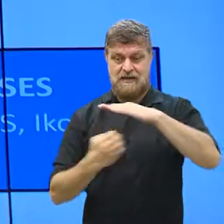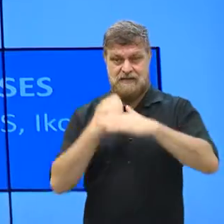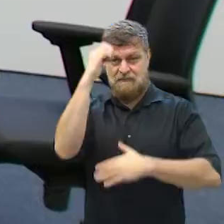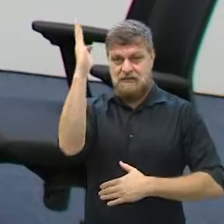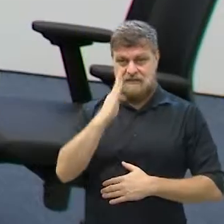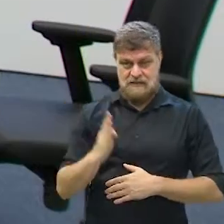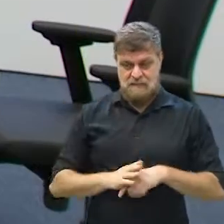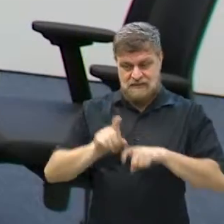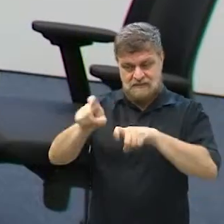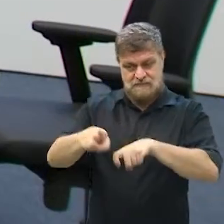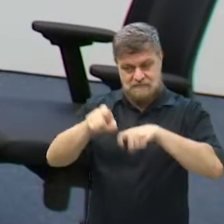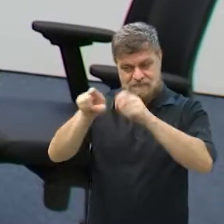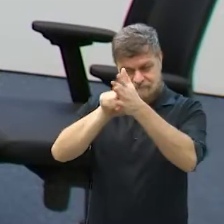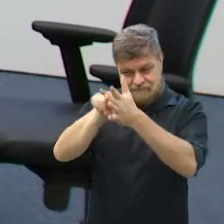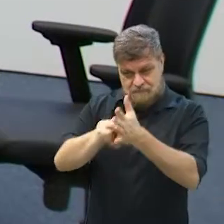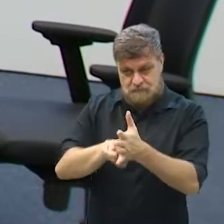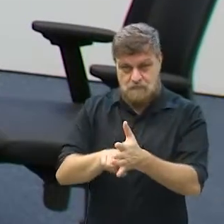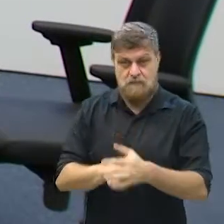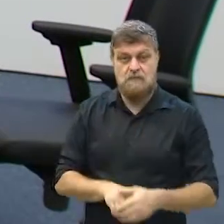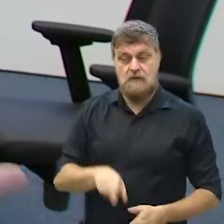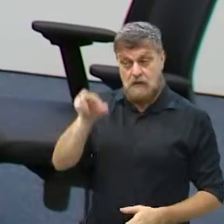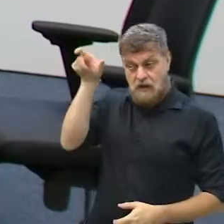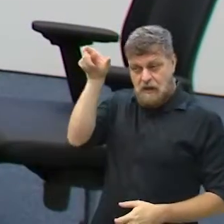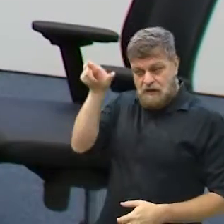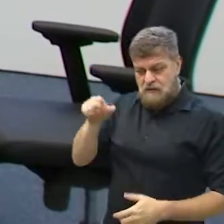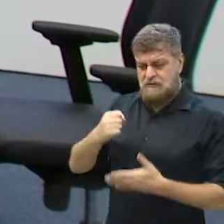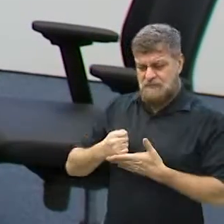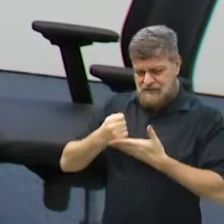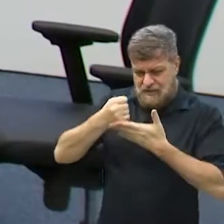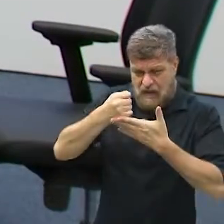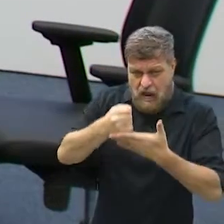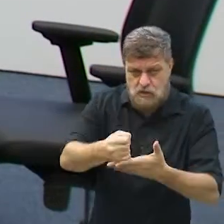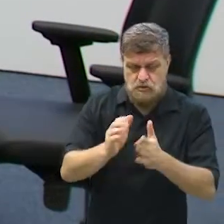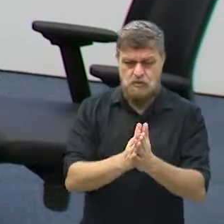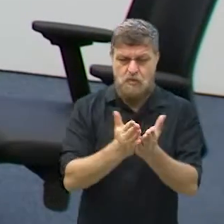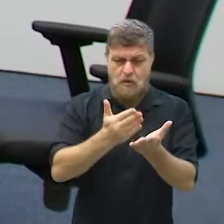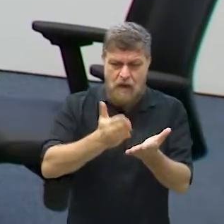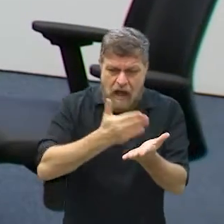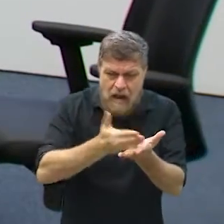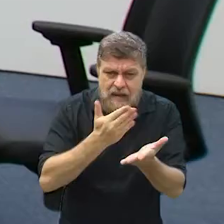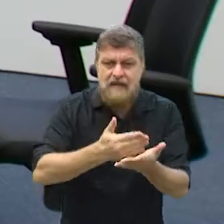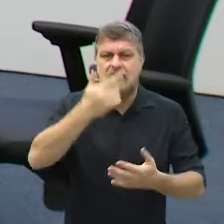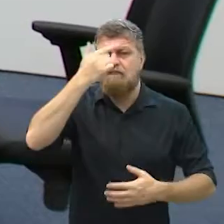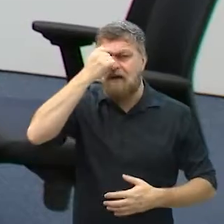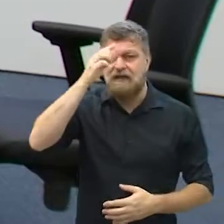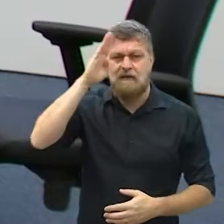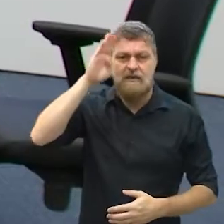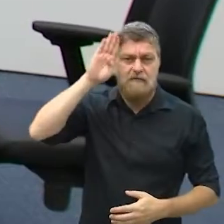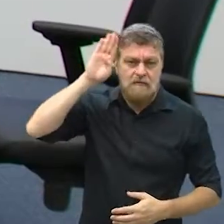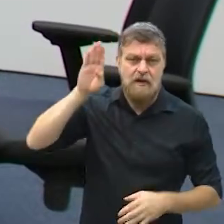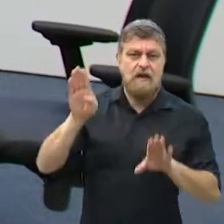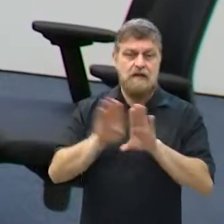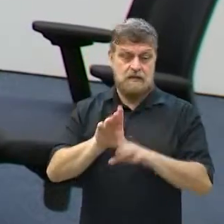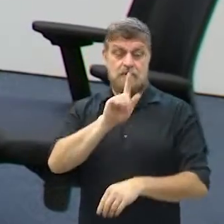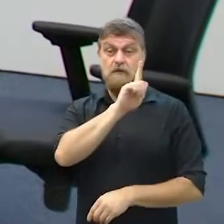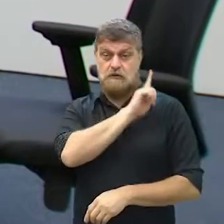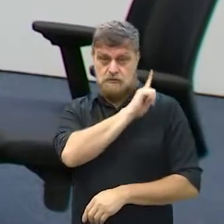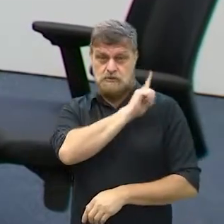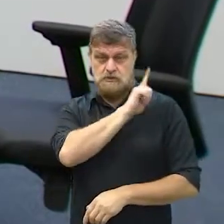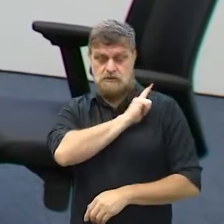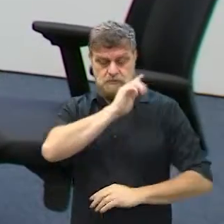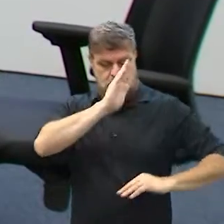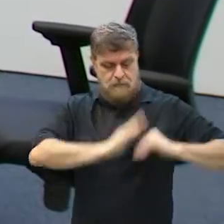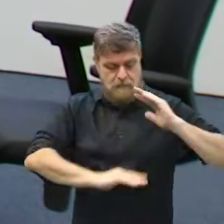Territorial. Pela sua contribuição literária, pela sua contribuição científica, acadêmica e também como gestor